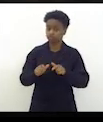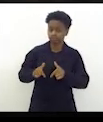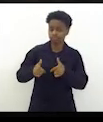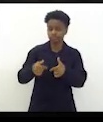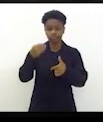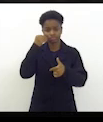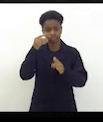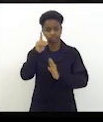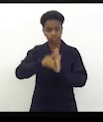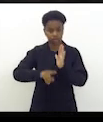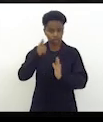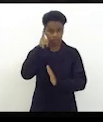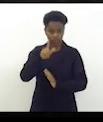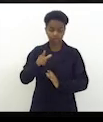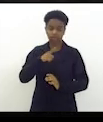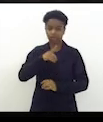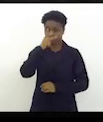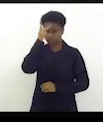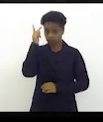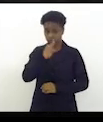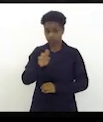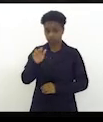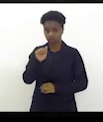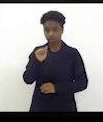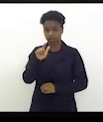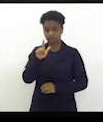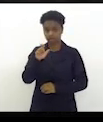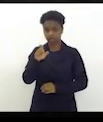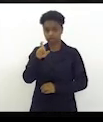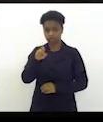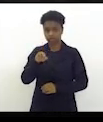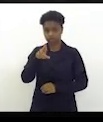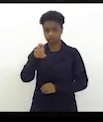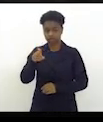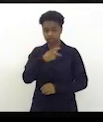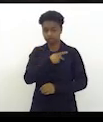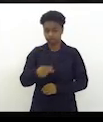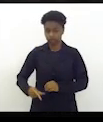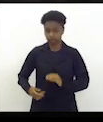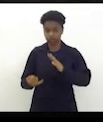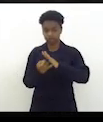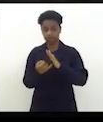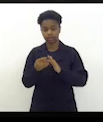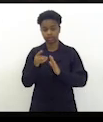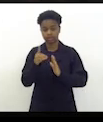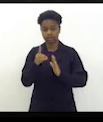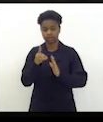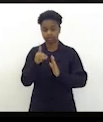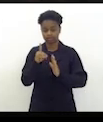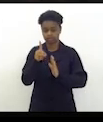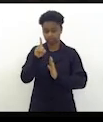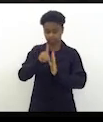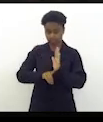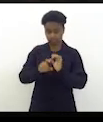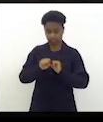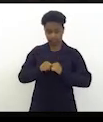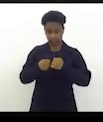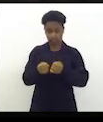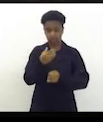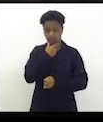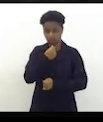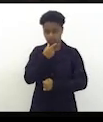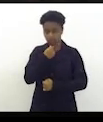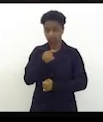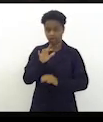direito eu tenho uma pessoa aqui ele se chama Alexandre Paiva ele é o presidente do Instituto de Defesa dos Direitos dos Homens sua rede social é Paiva nas